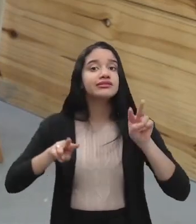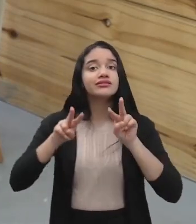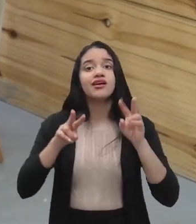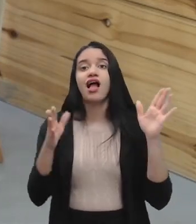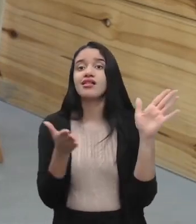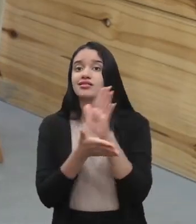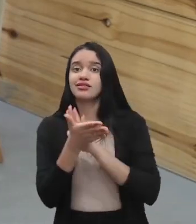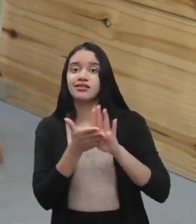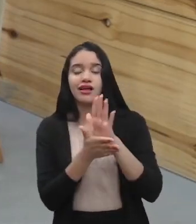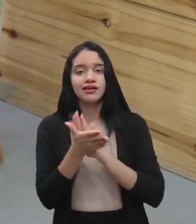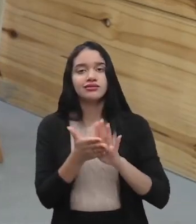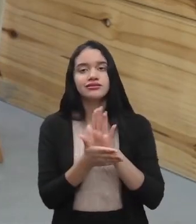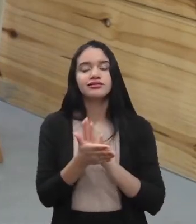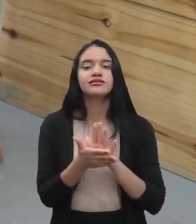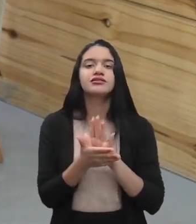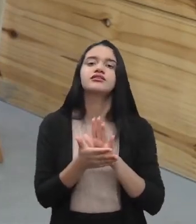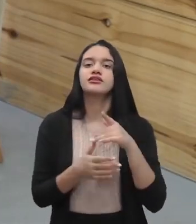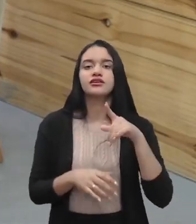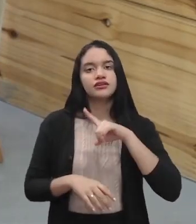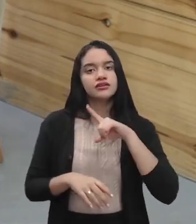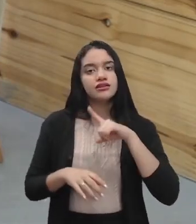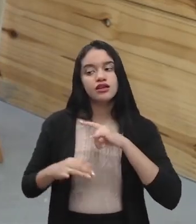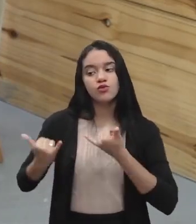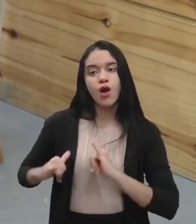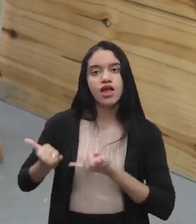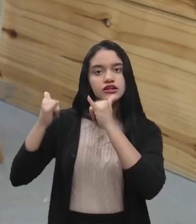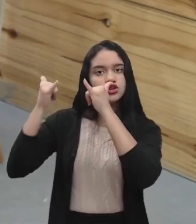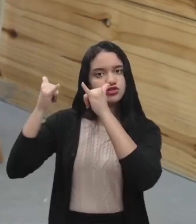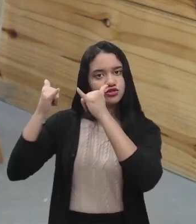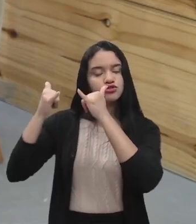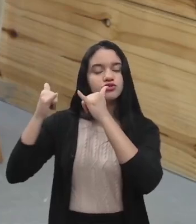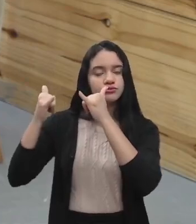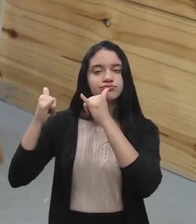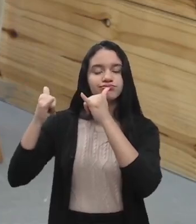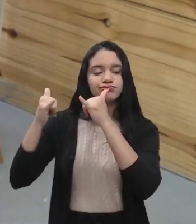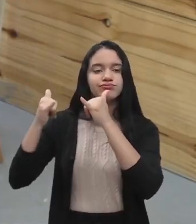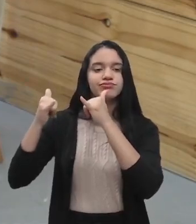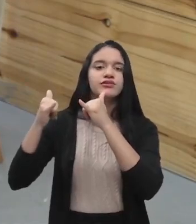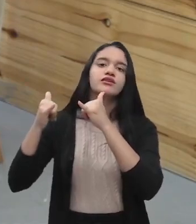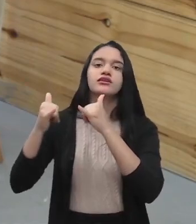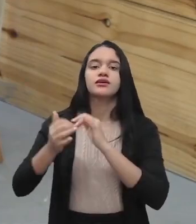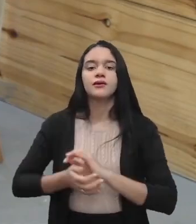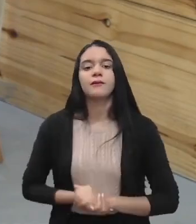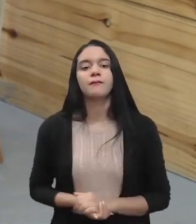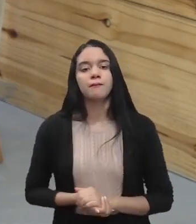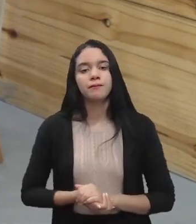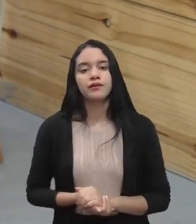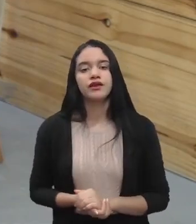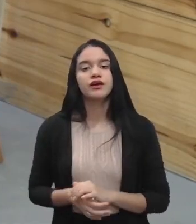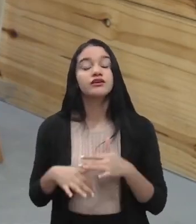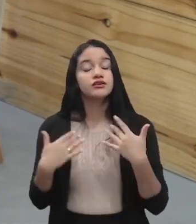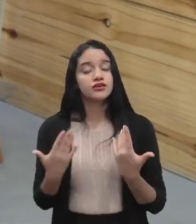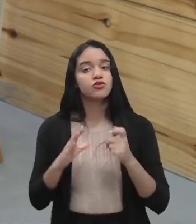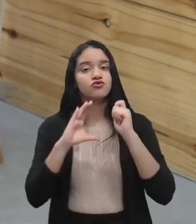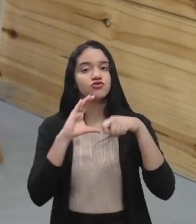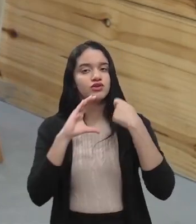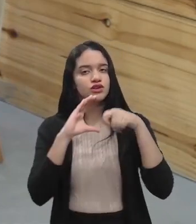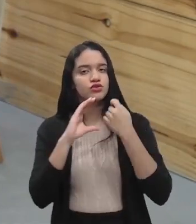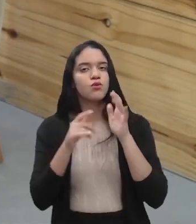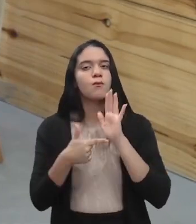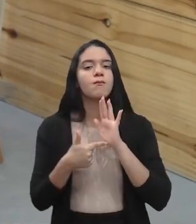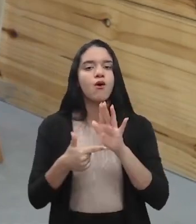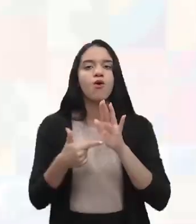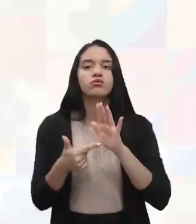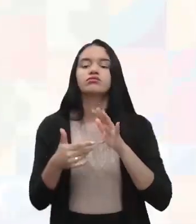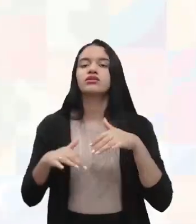aqui em cima. Tendo instalação elétrica, vai bater, vai levar choque também. E aí o vídeo mostra, ele levanta a descarga